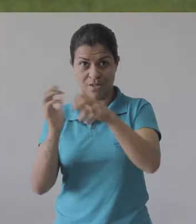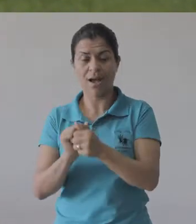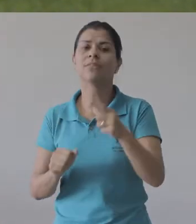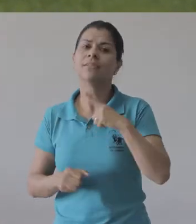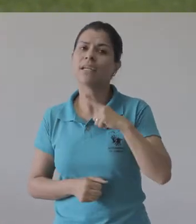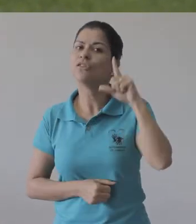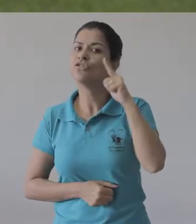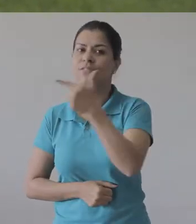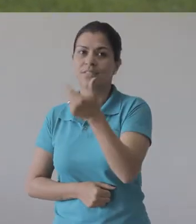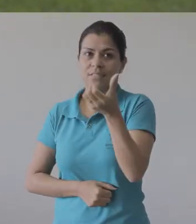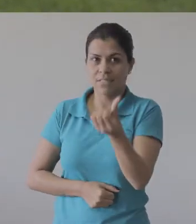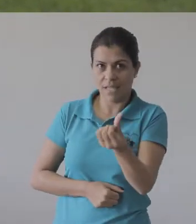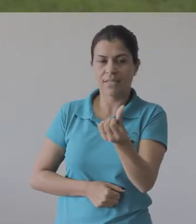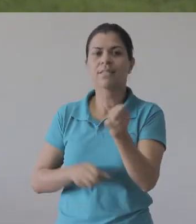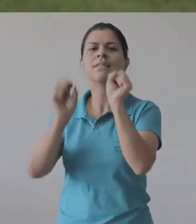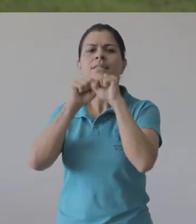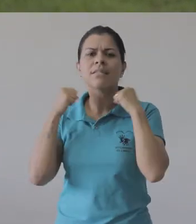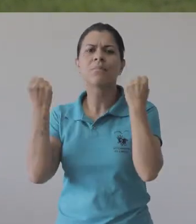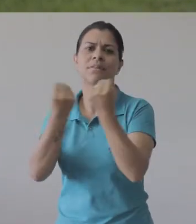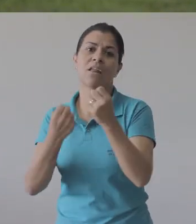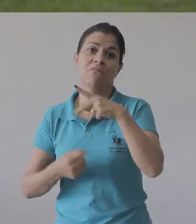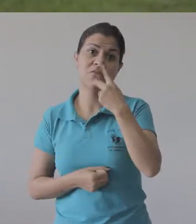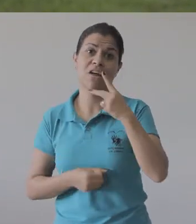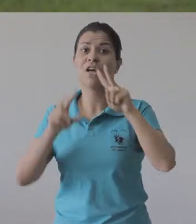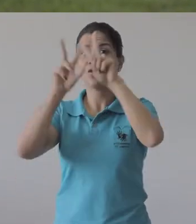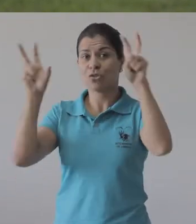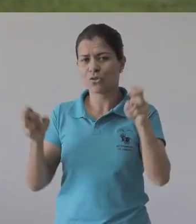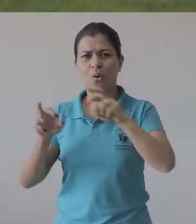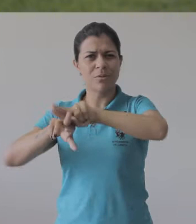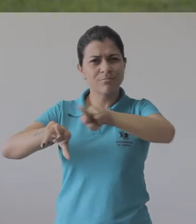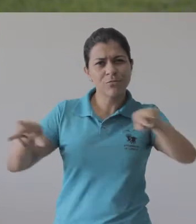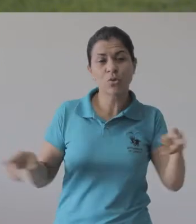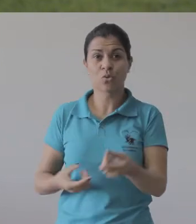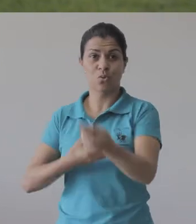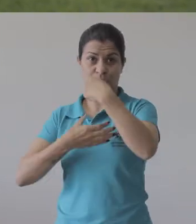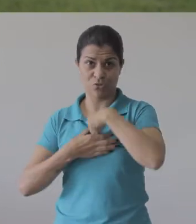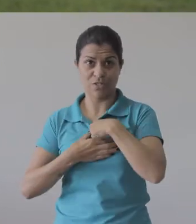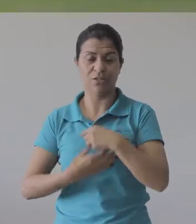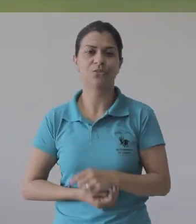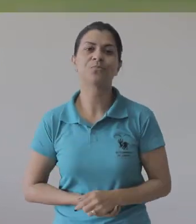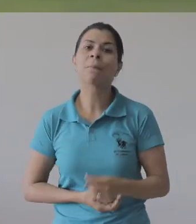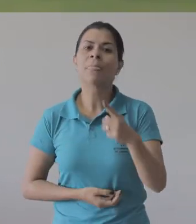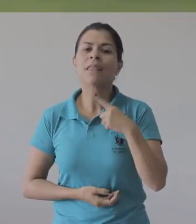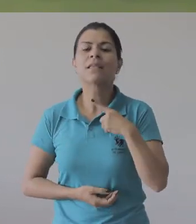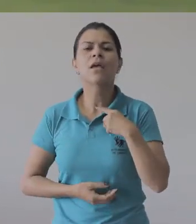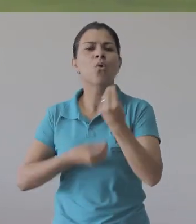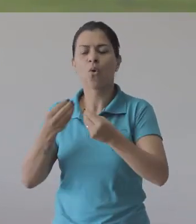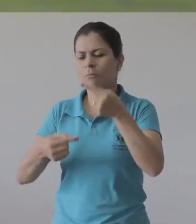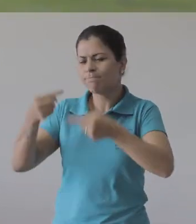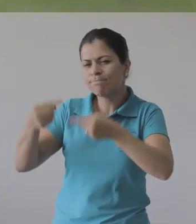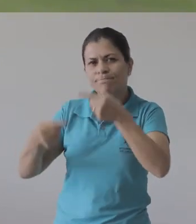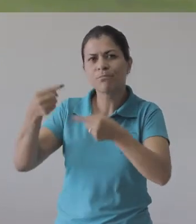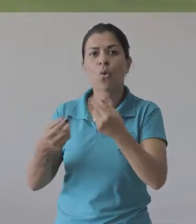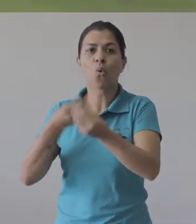Tecnologia realiza no dia 26 de abril o seminário Entretenimento Pós-Industrial, Novas Subjetividades em Rede. O evento terá como